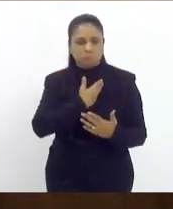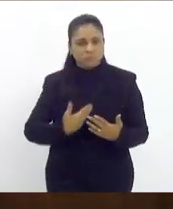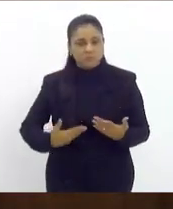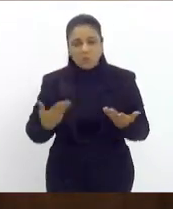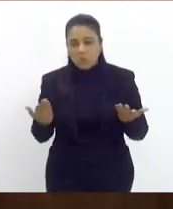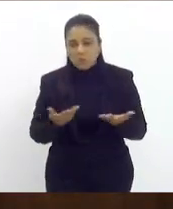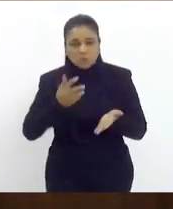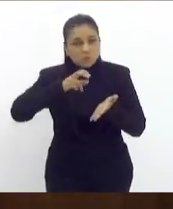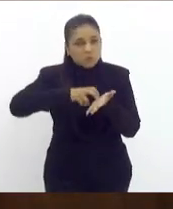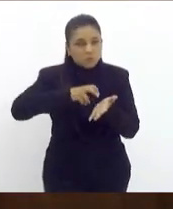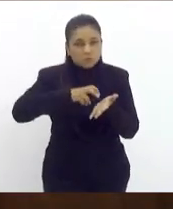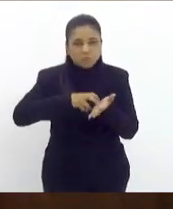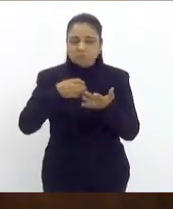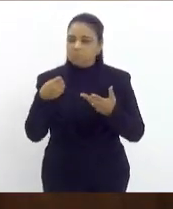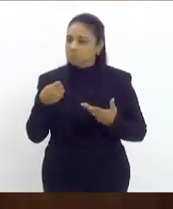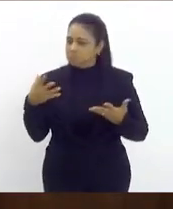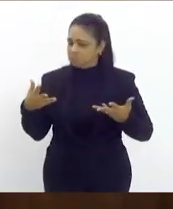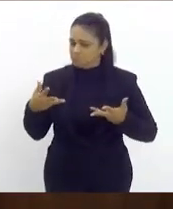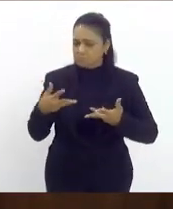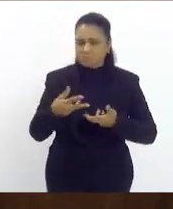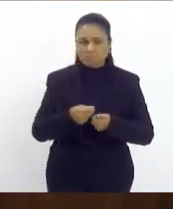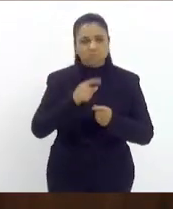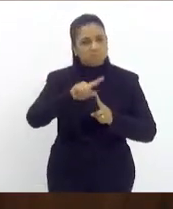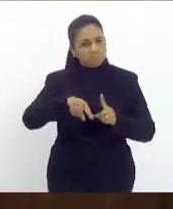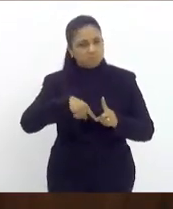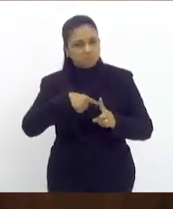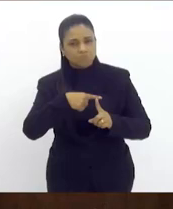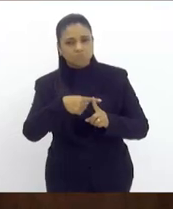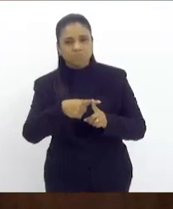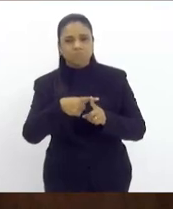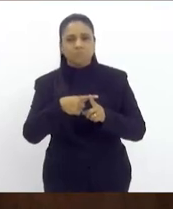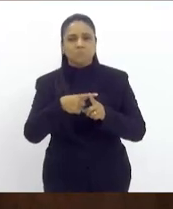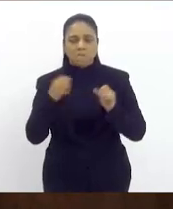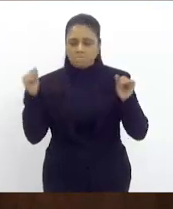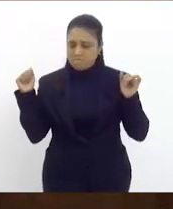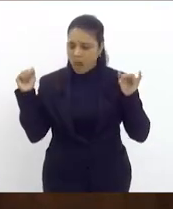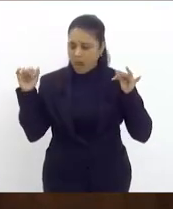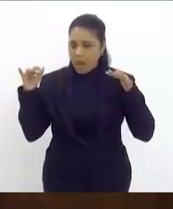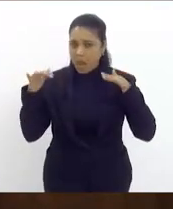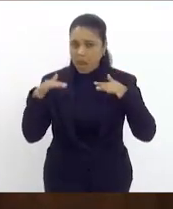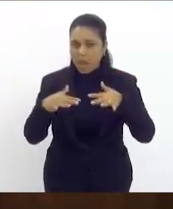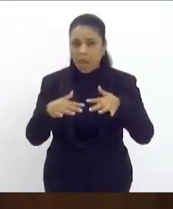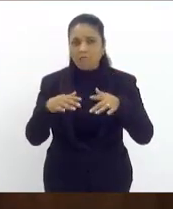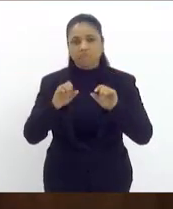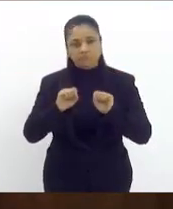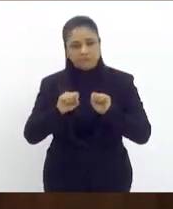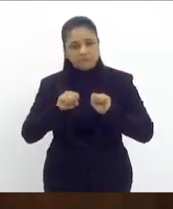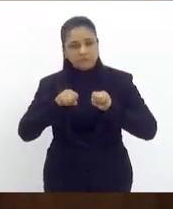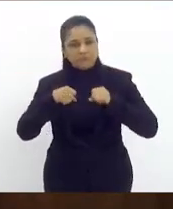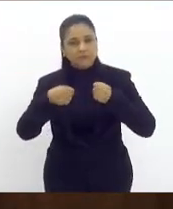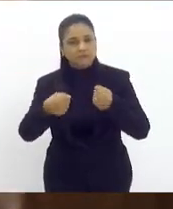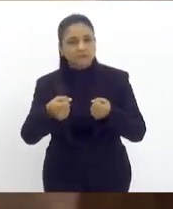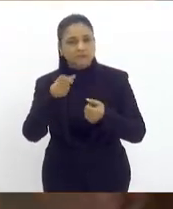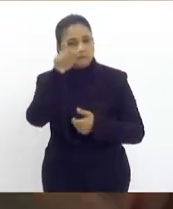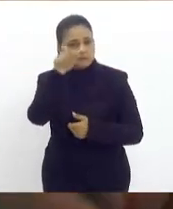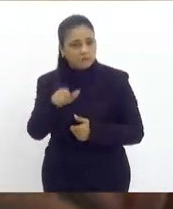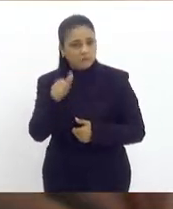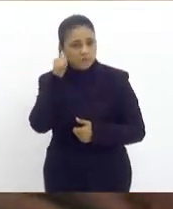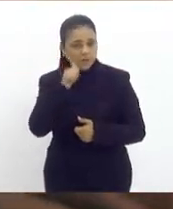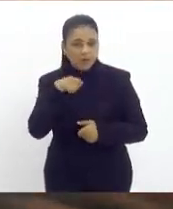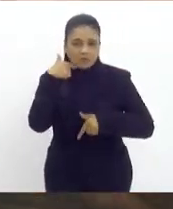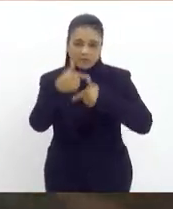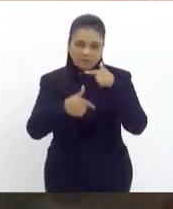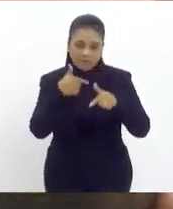profícua, muito propositiva, com muita gente no plenário em defesa da mulher trabalhadora desse estado do Rio de